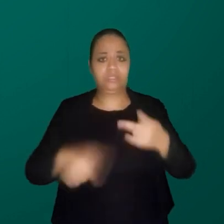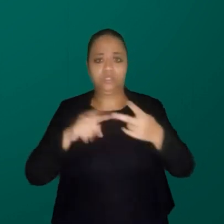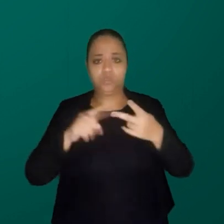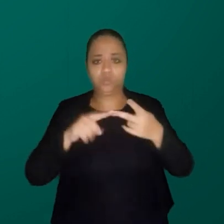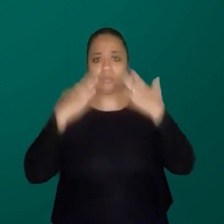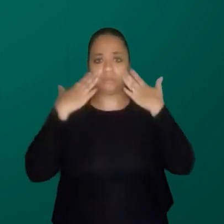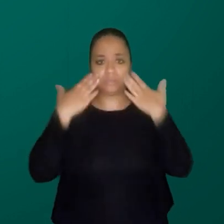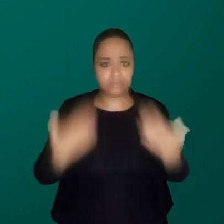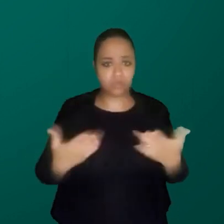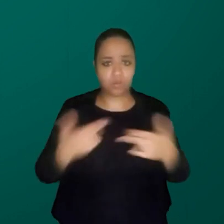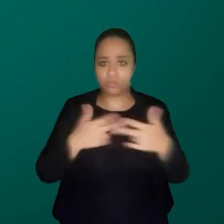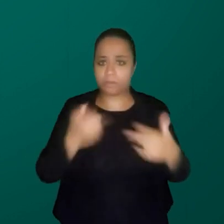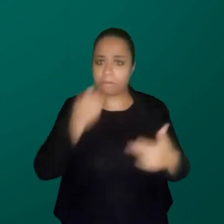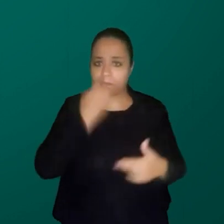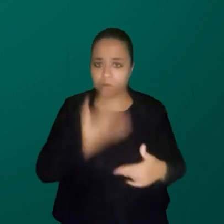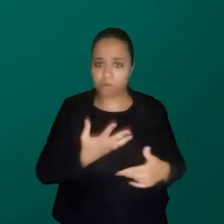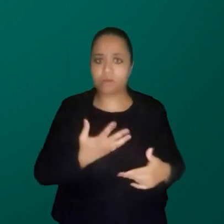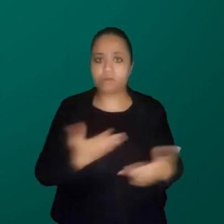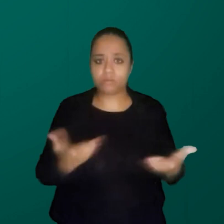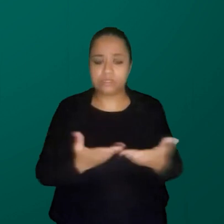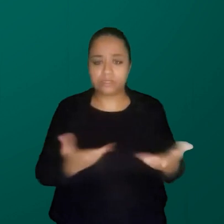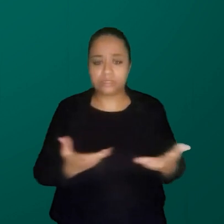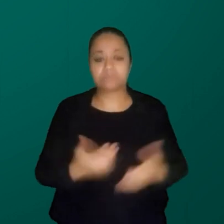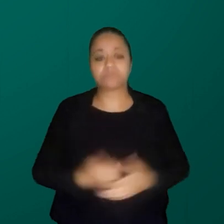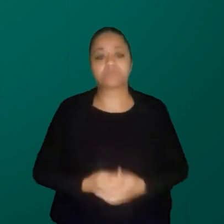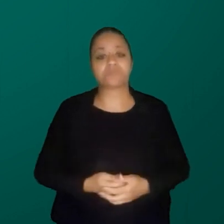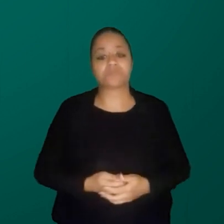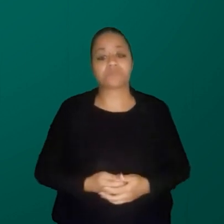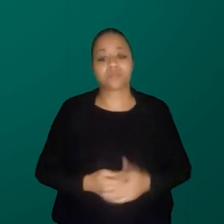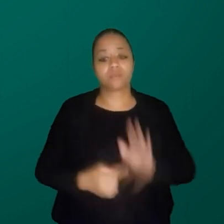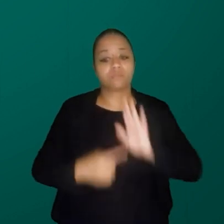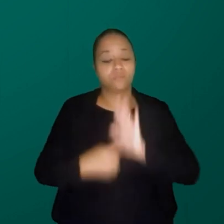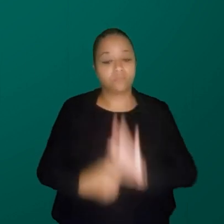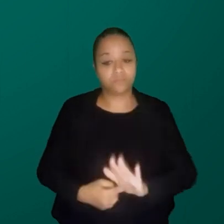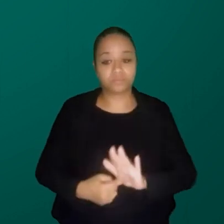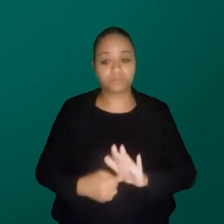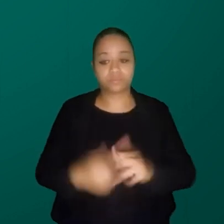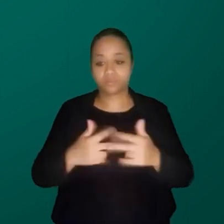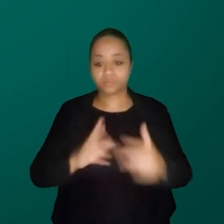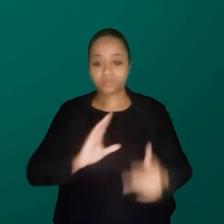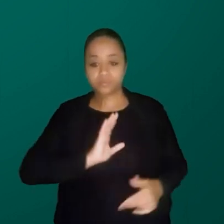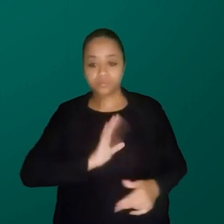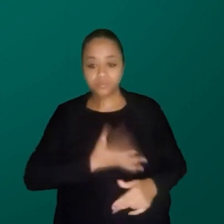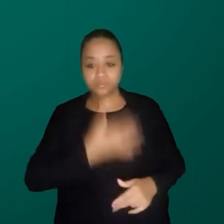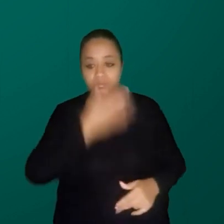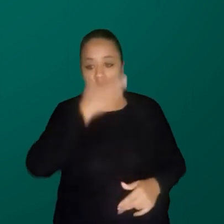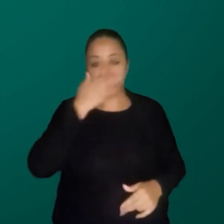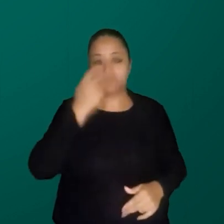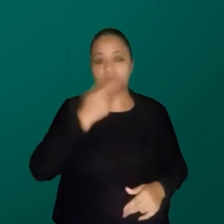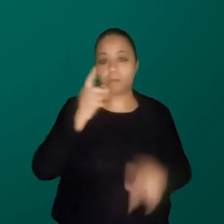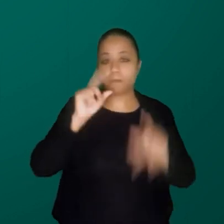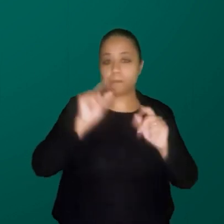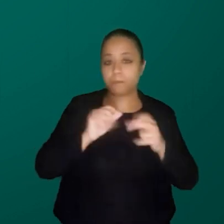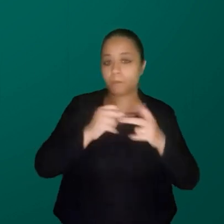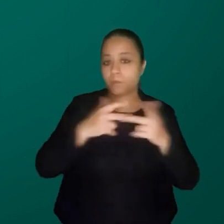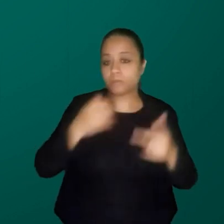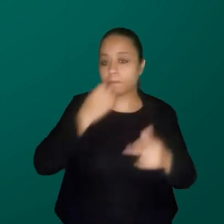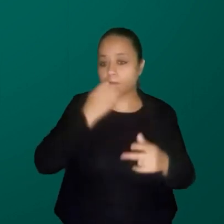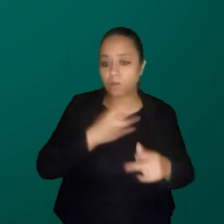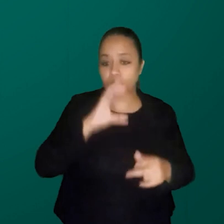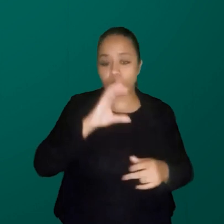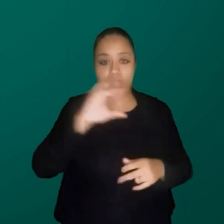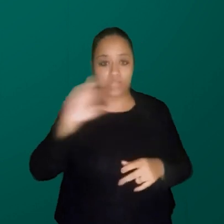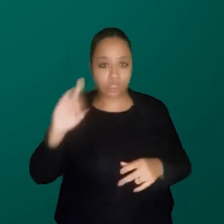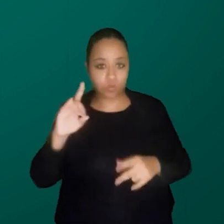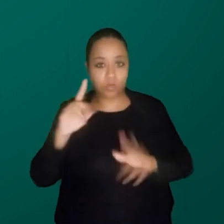só coisa boa, gente, agora. Depois de mostrar esse cenário horrível, né, gente? Vamos falar um pouquinho de coisa boa. Eu sou coordenadora de um